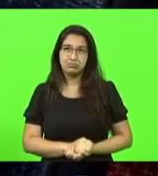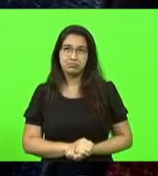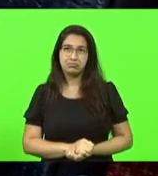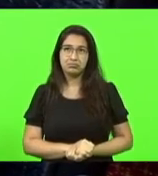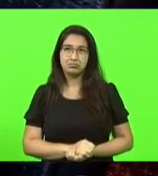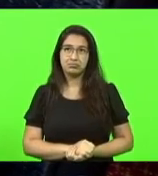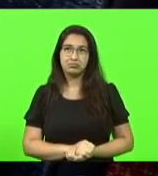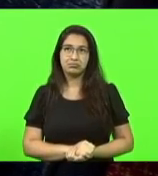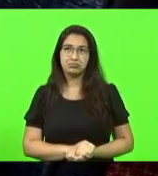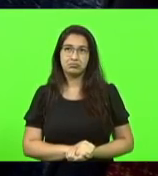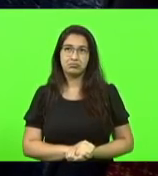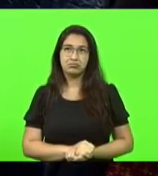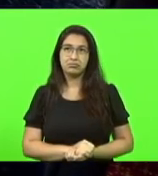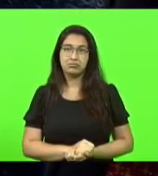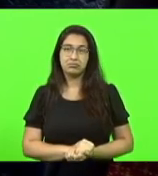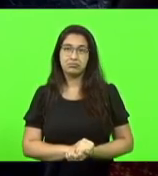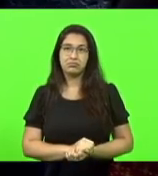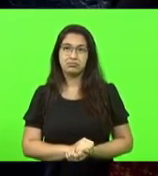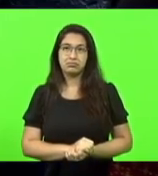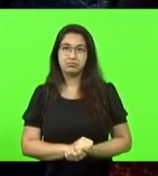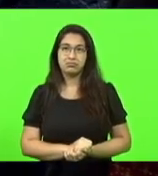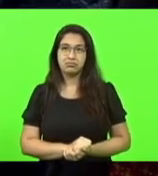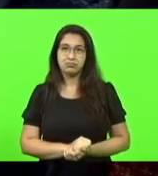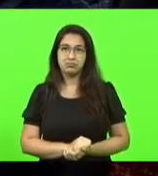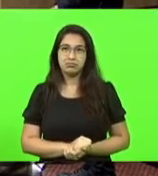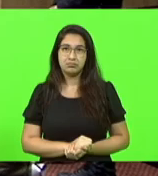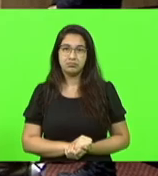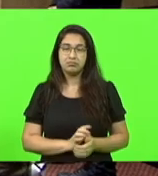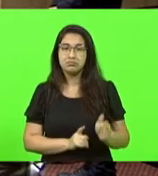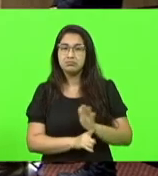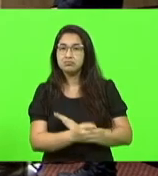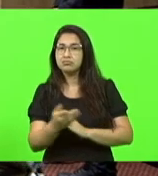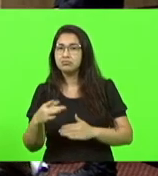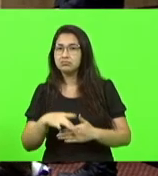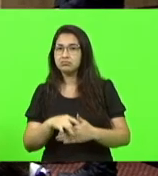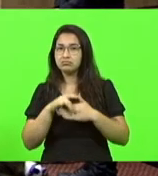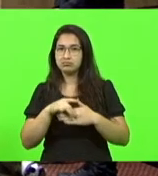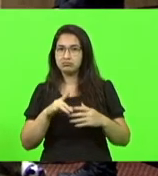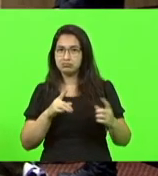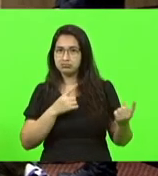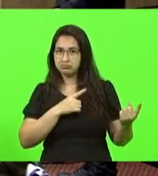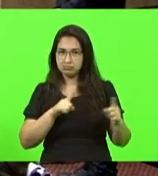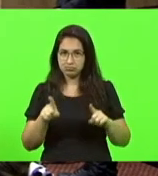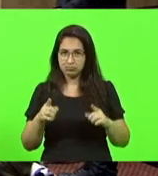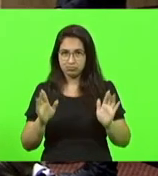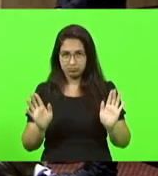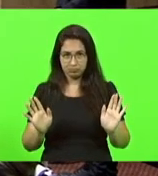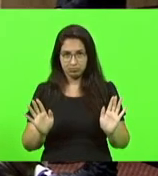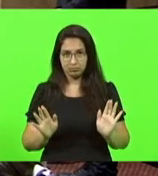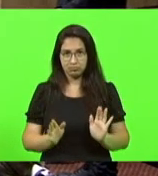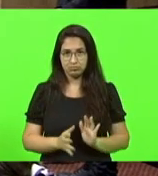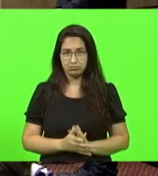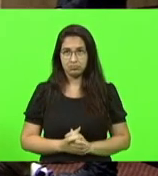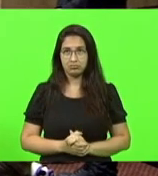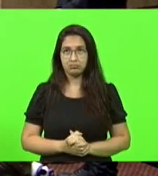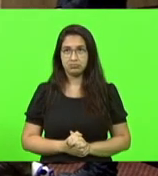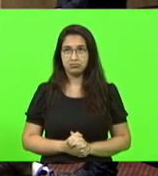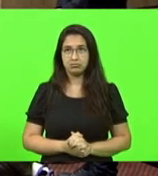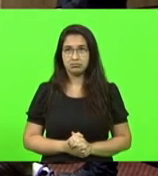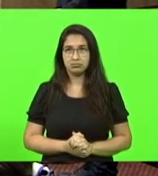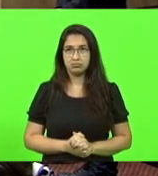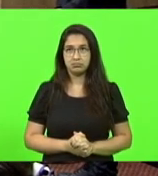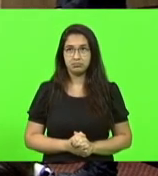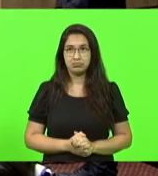deliberarmos na sequência. Consulto, senhores líderes, se alguém se opõe a esta inversão de pauta.